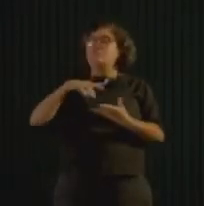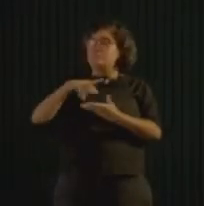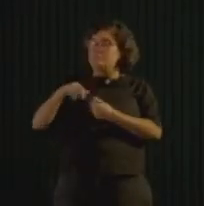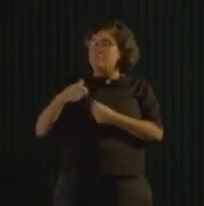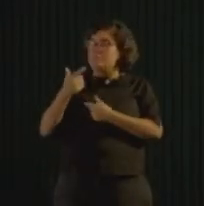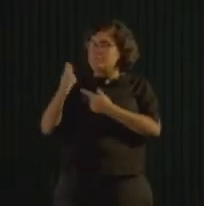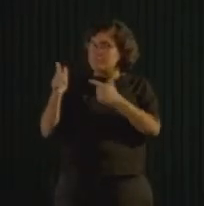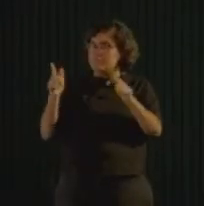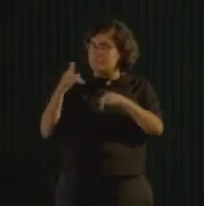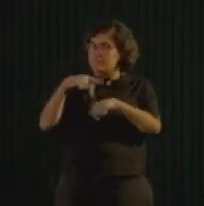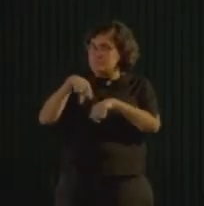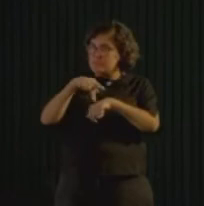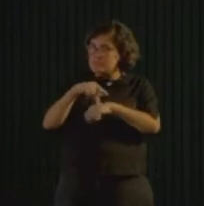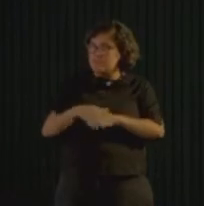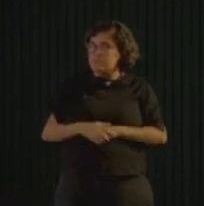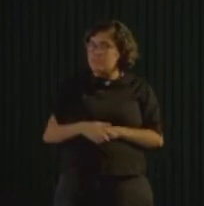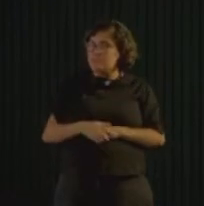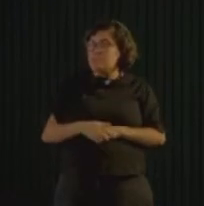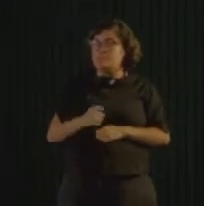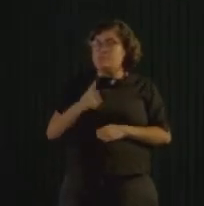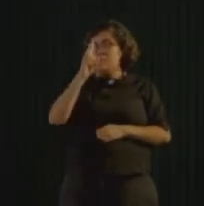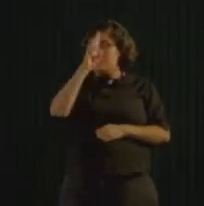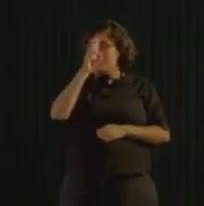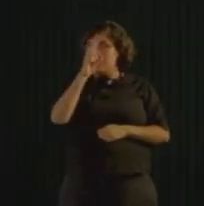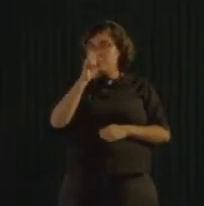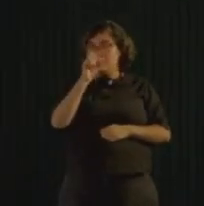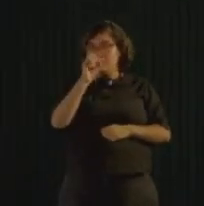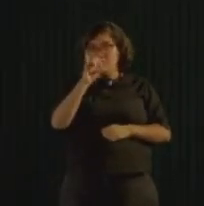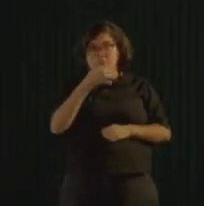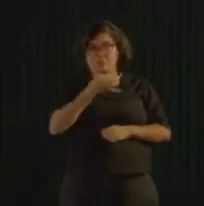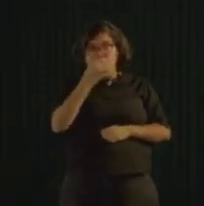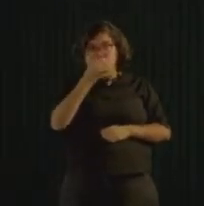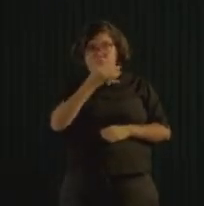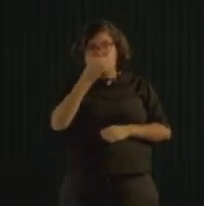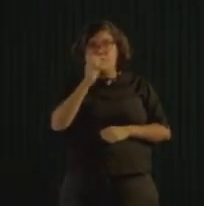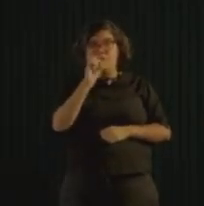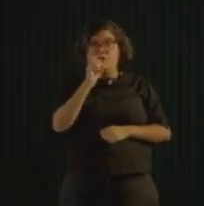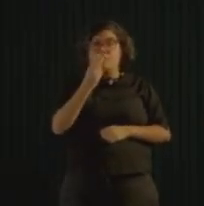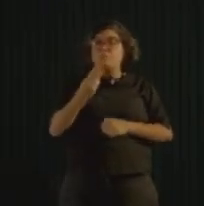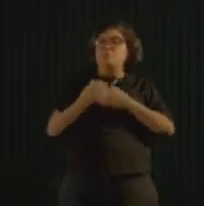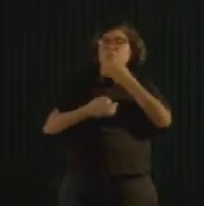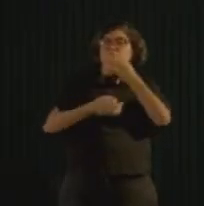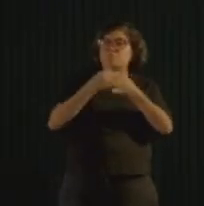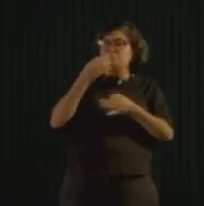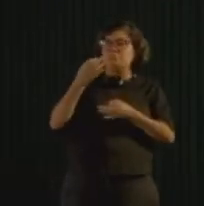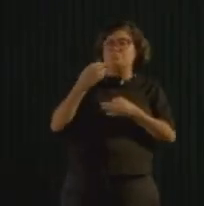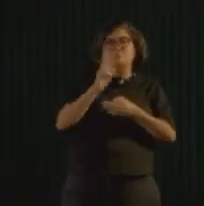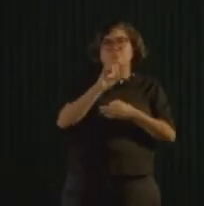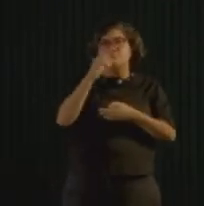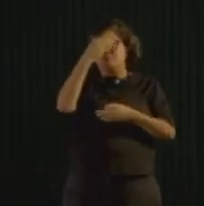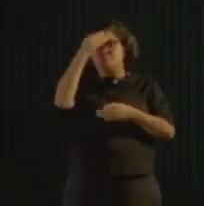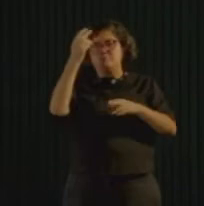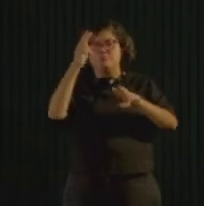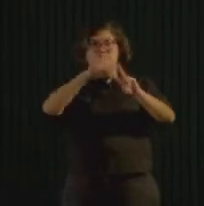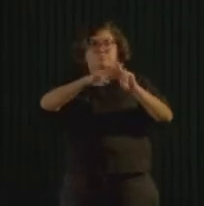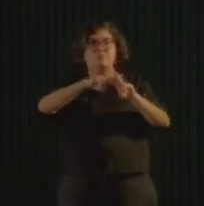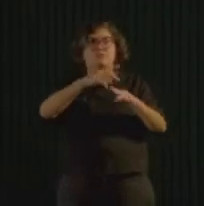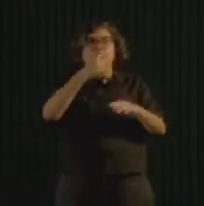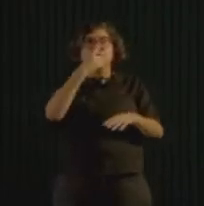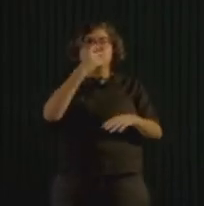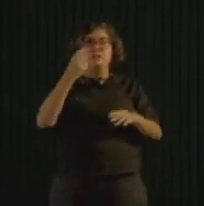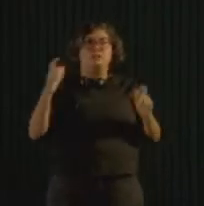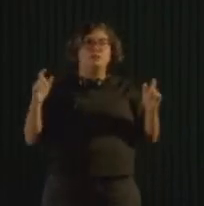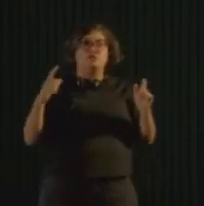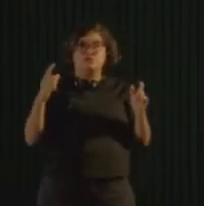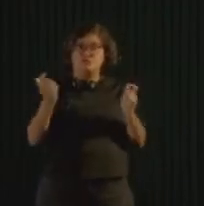E eu gostaria só de lembrar, se você vai comentar, postar, sugerir, não se esquece de colocar a hashtag Cidades Lixo